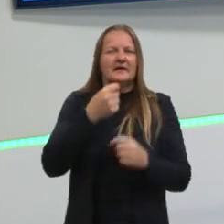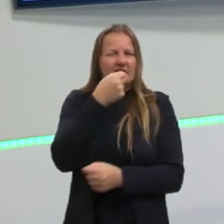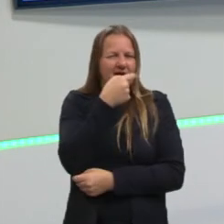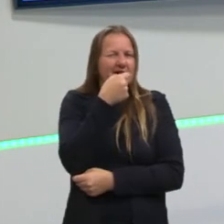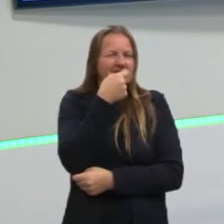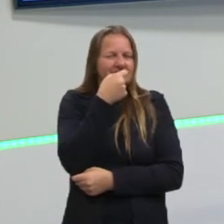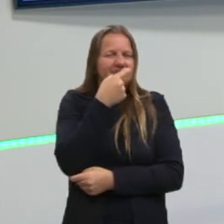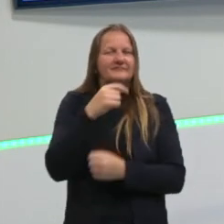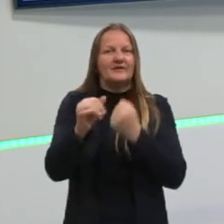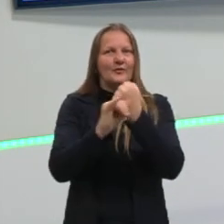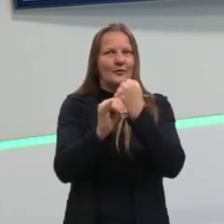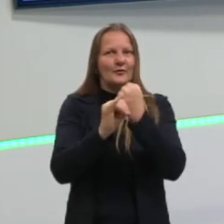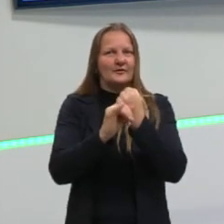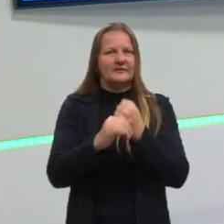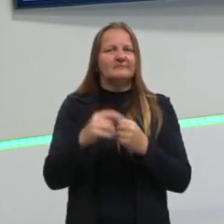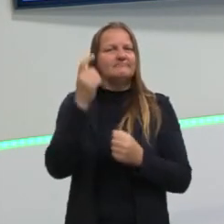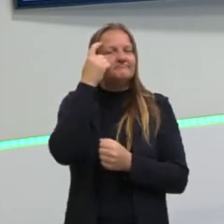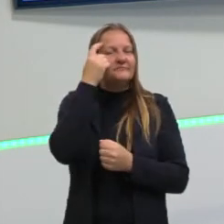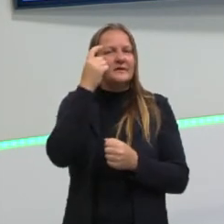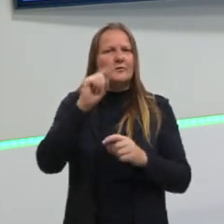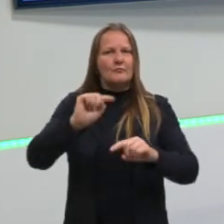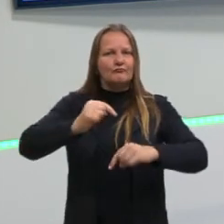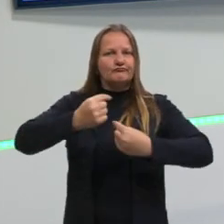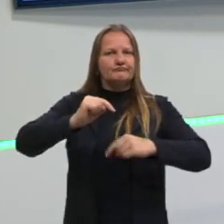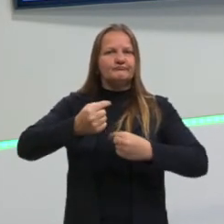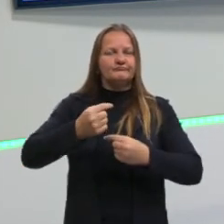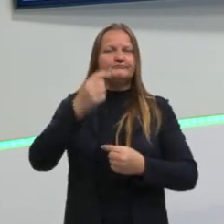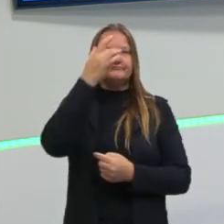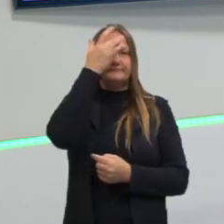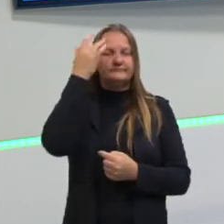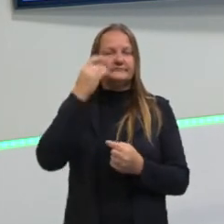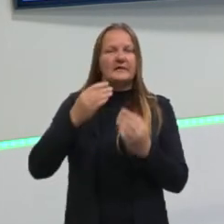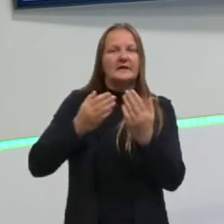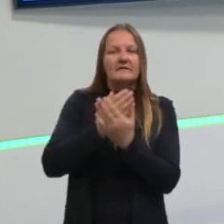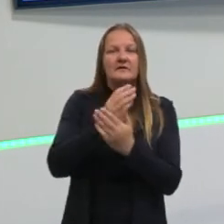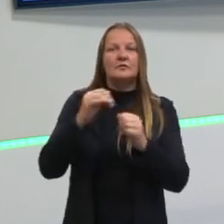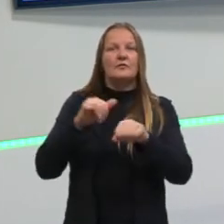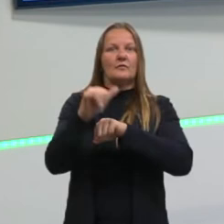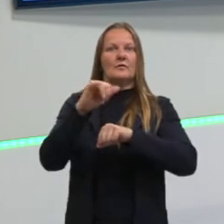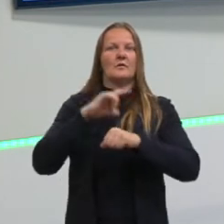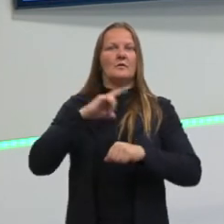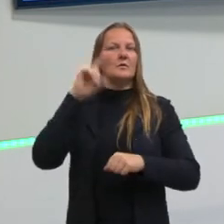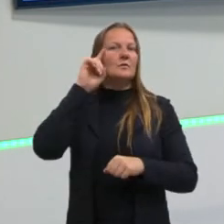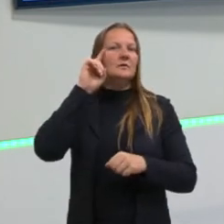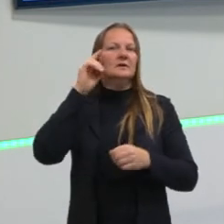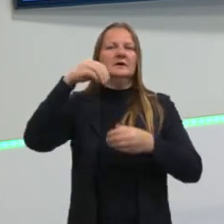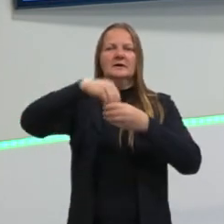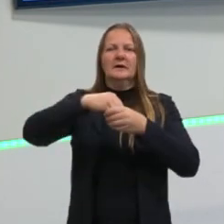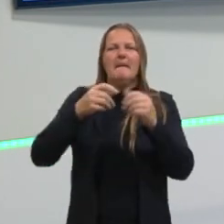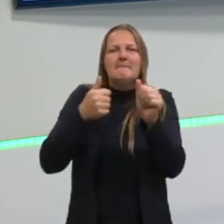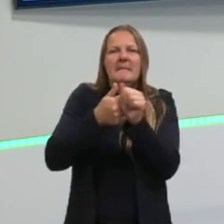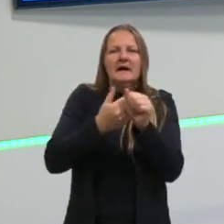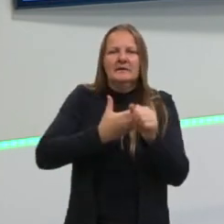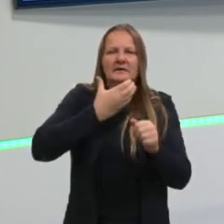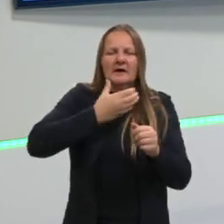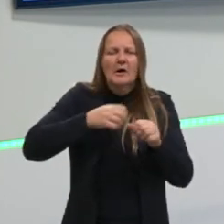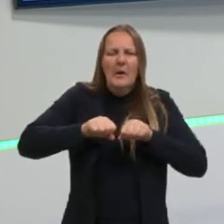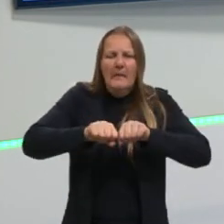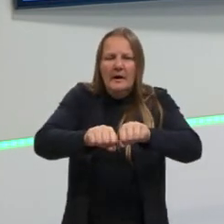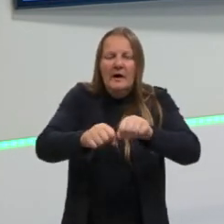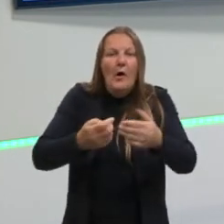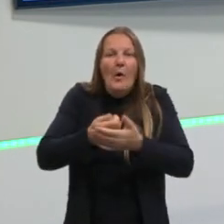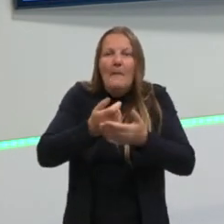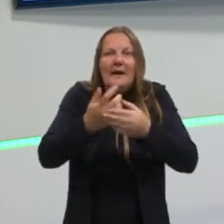crônica vai fazer essa reflexão sobre uma situação através de um acontecimento do cotidiano, que é ir no mercado fazer